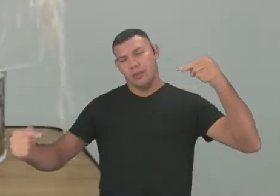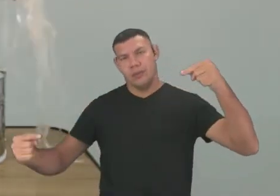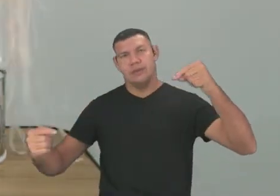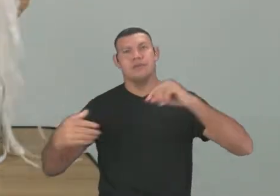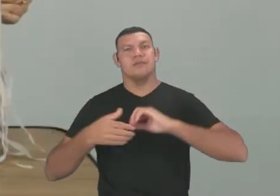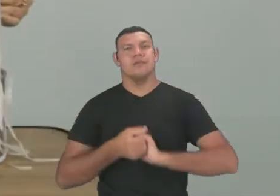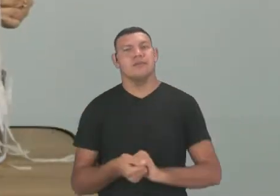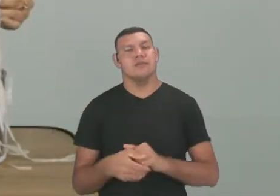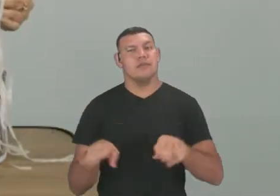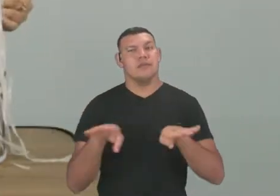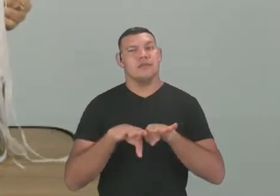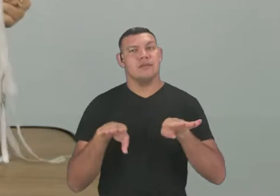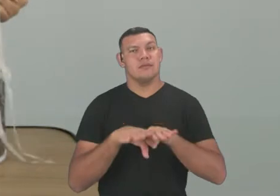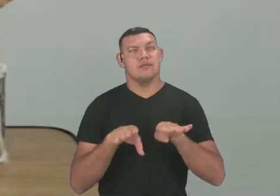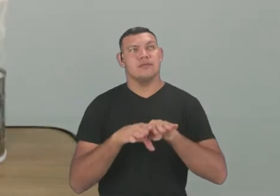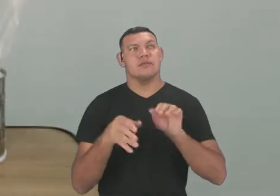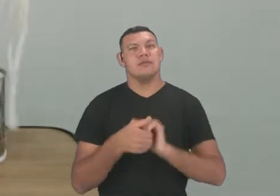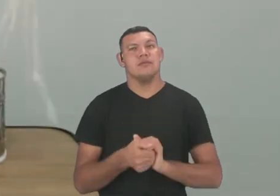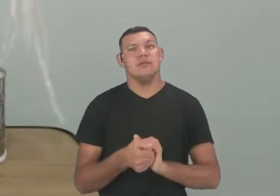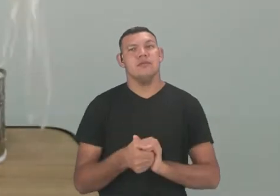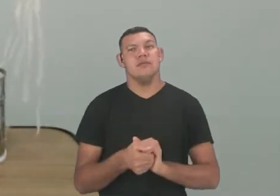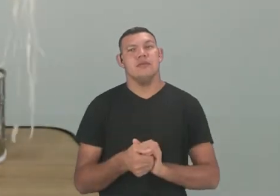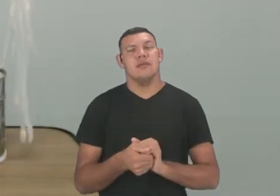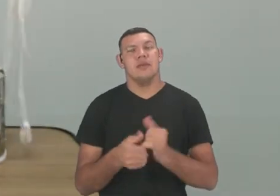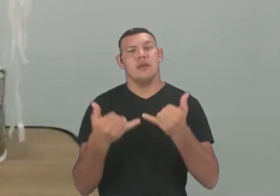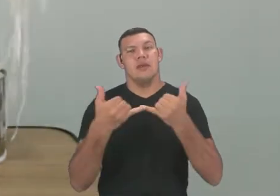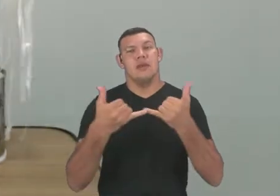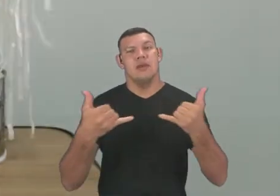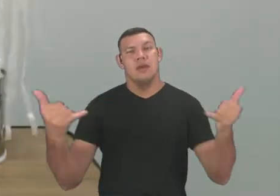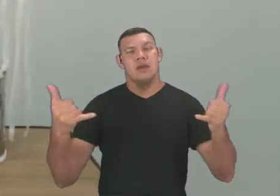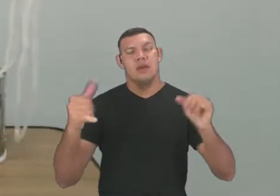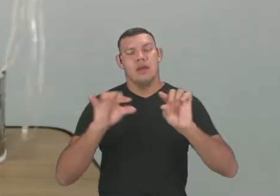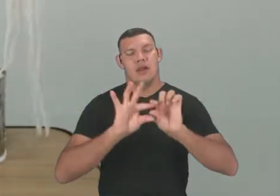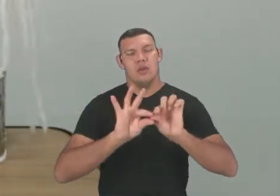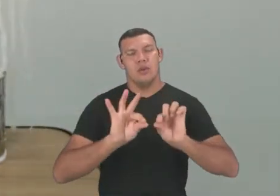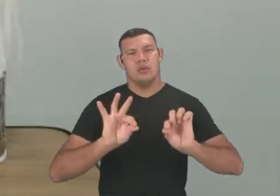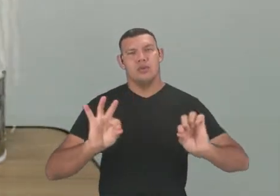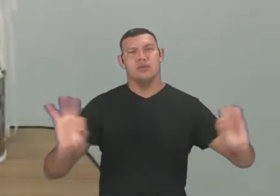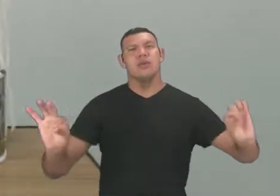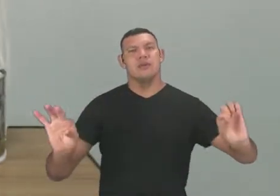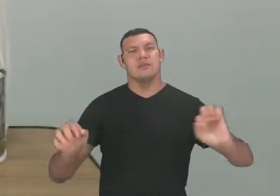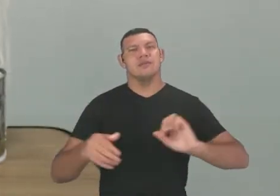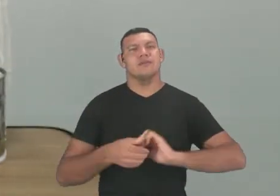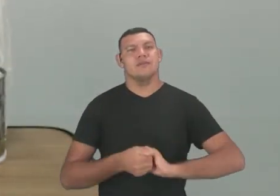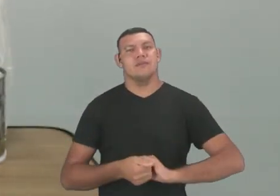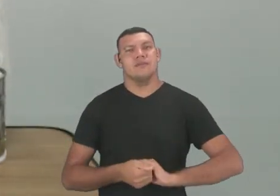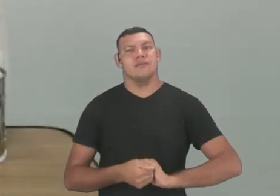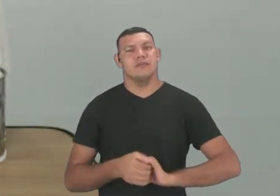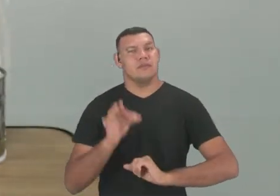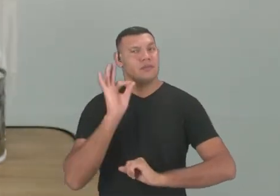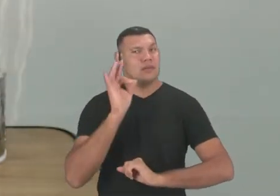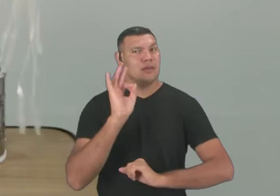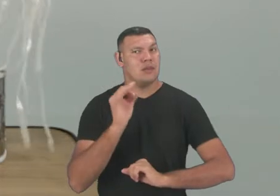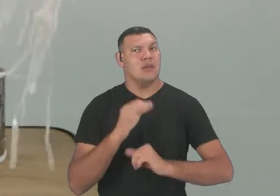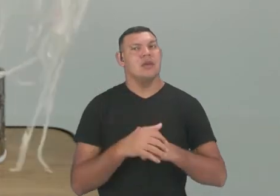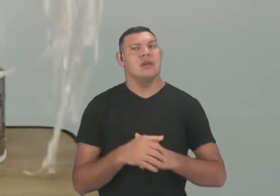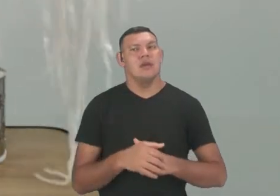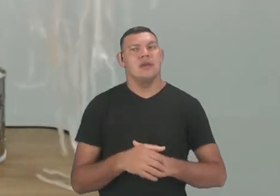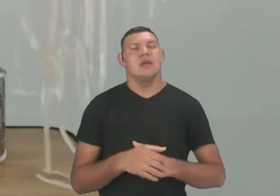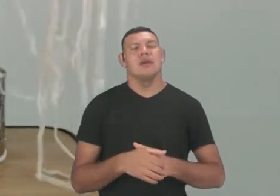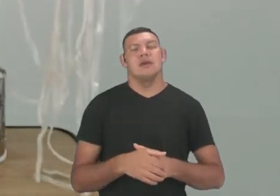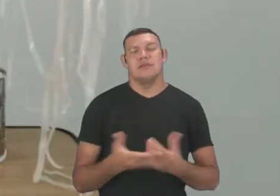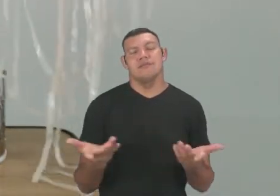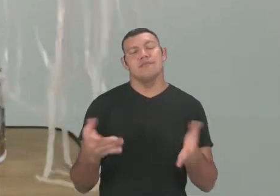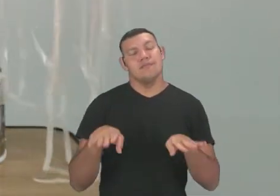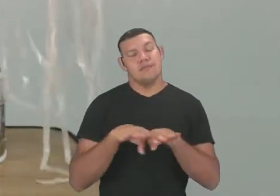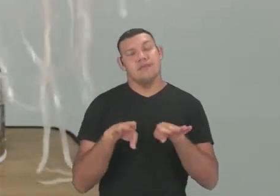E também tem aqui a linha, linha de nylon, certo? Que é um tipo de plástico.